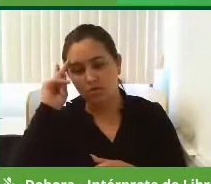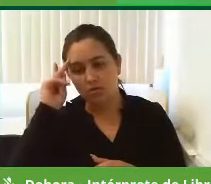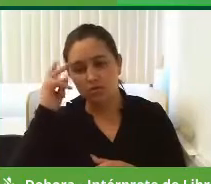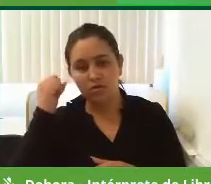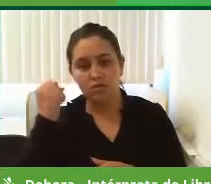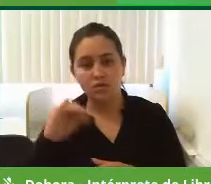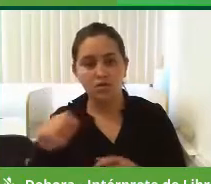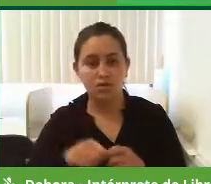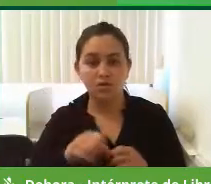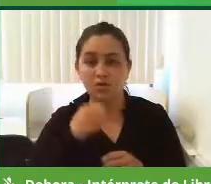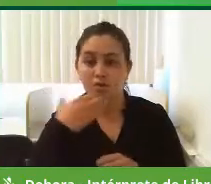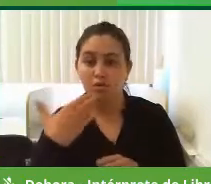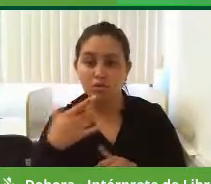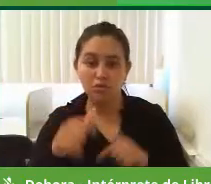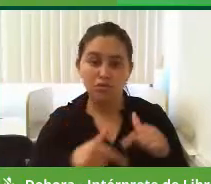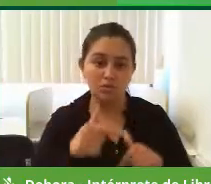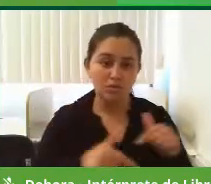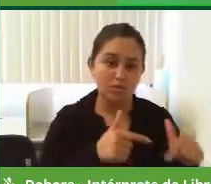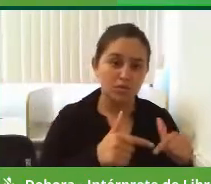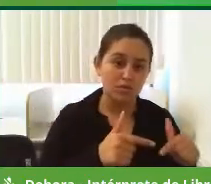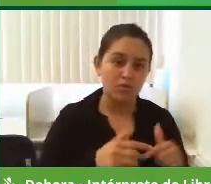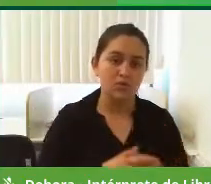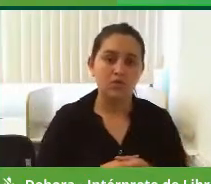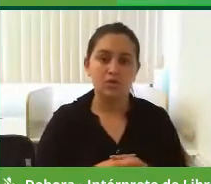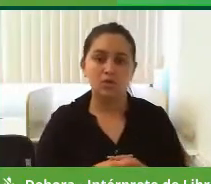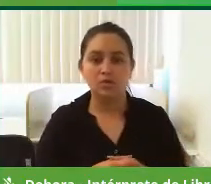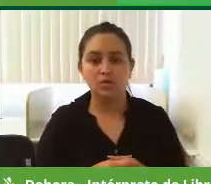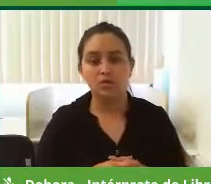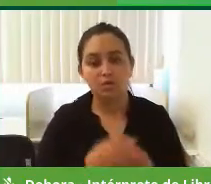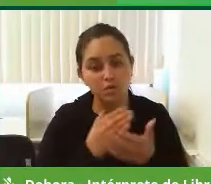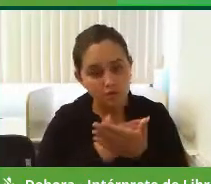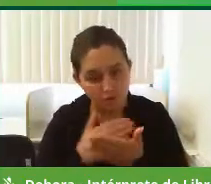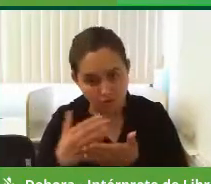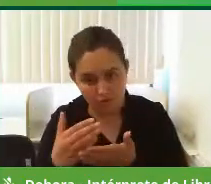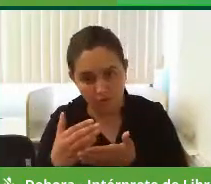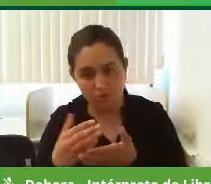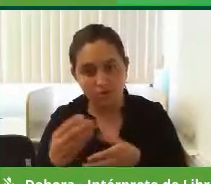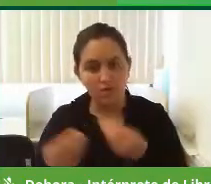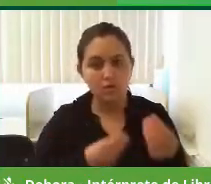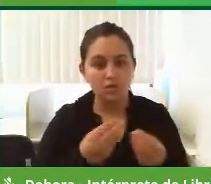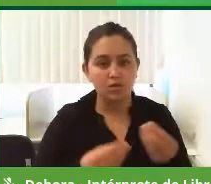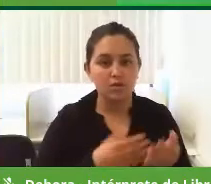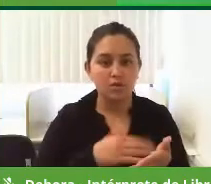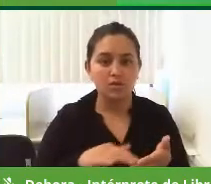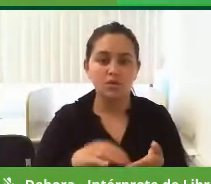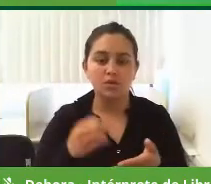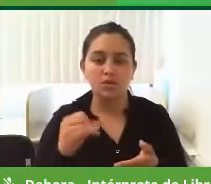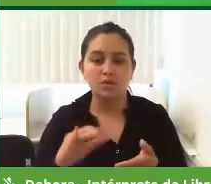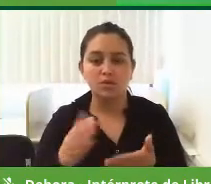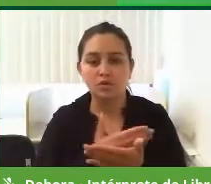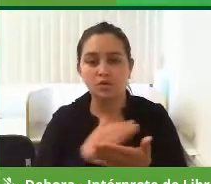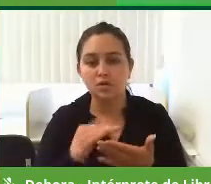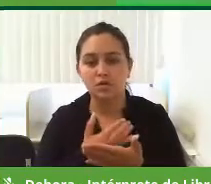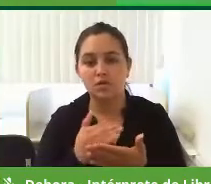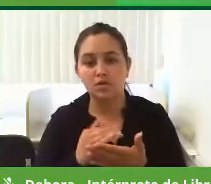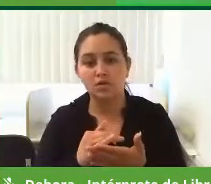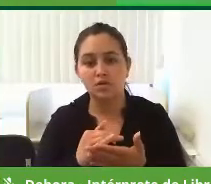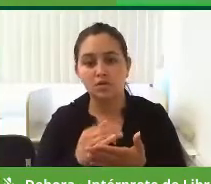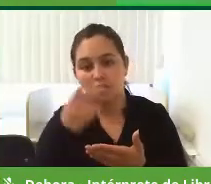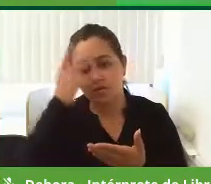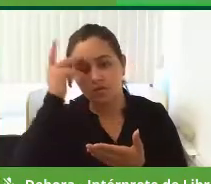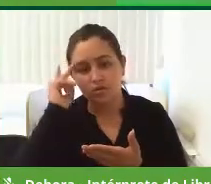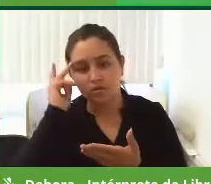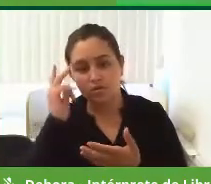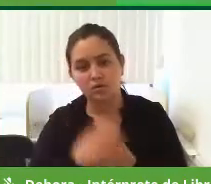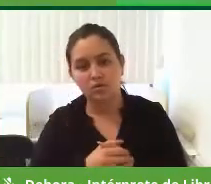ele está prestando um bom trabalho, está fazendo um bom serviço, ele vai continuar ali como secretário. Se eventualmente os subordinados dele